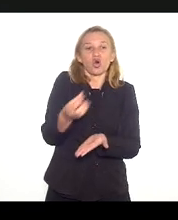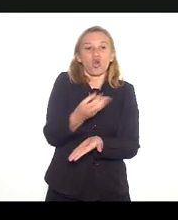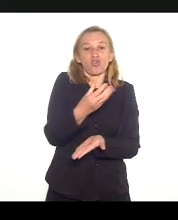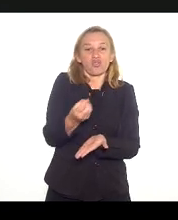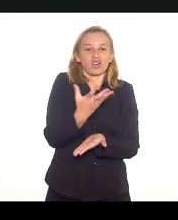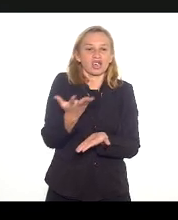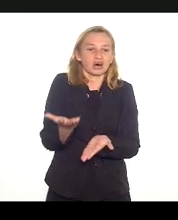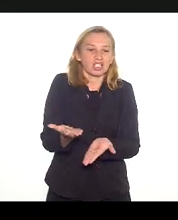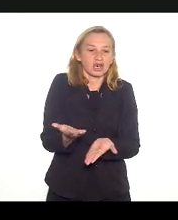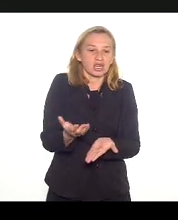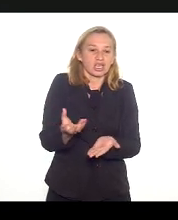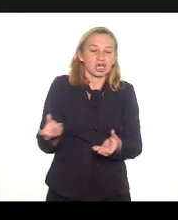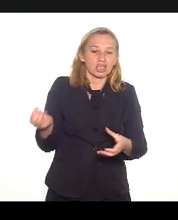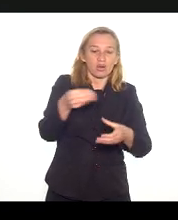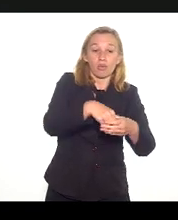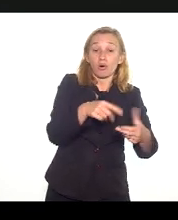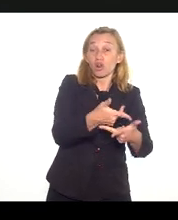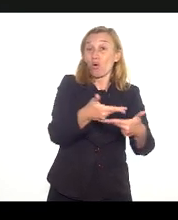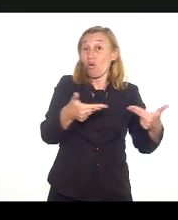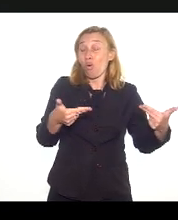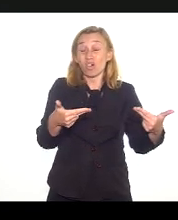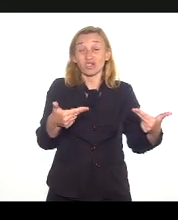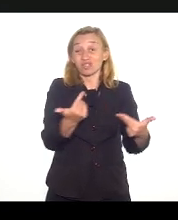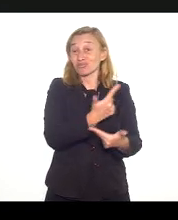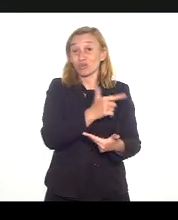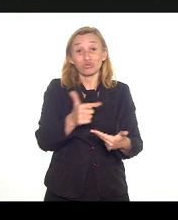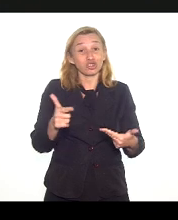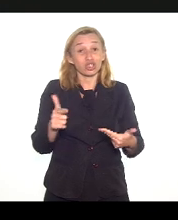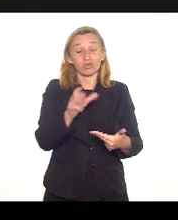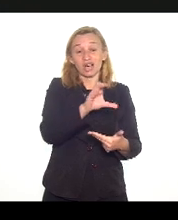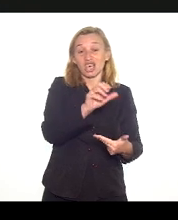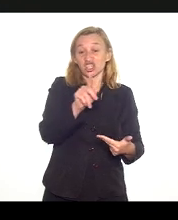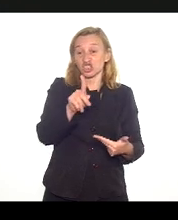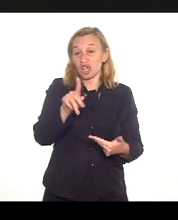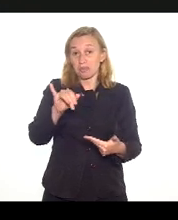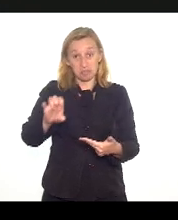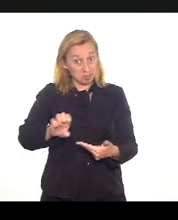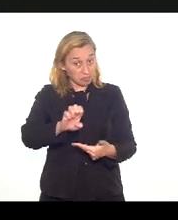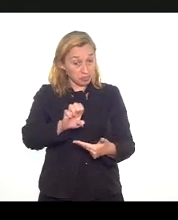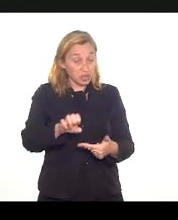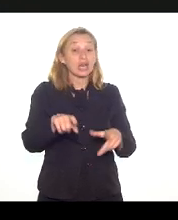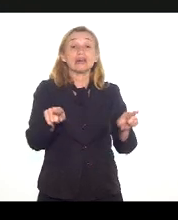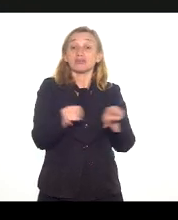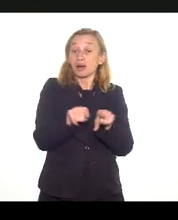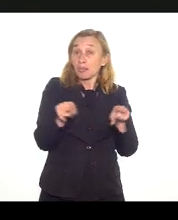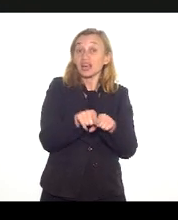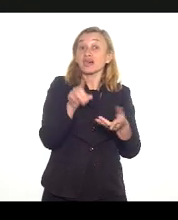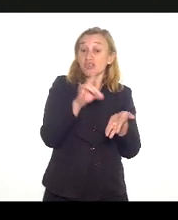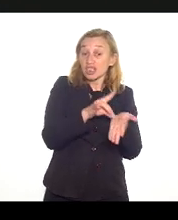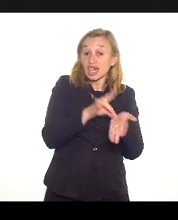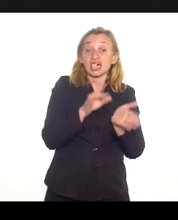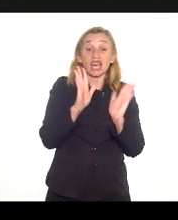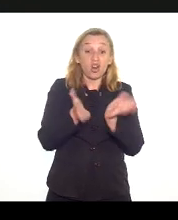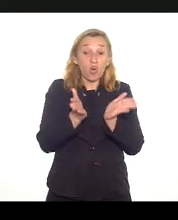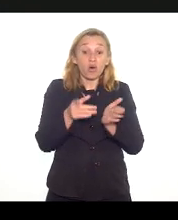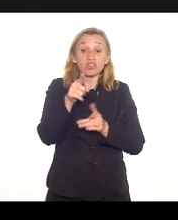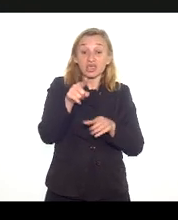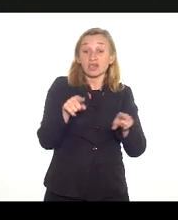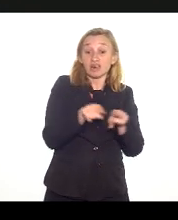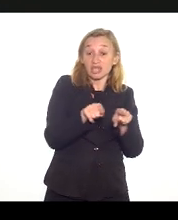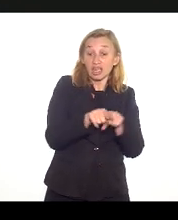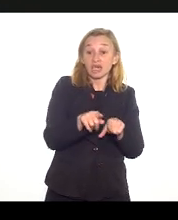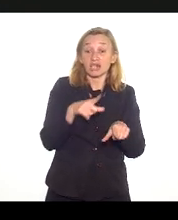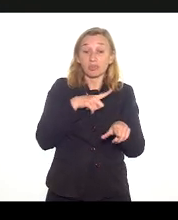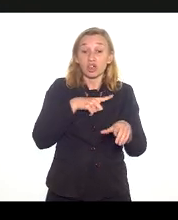que incorpora coisas que não tinham no Caged e também, na verdade, agora você vai ter também o